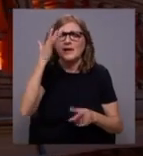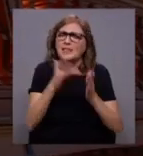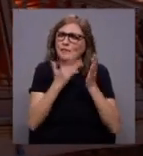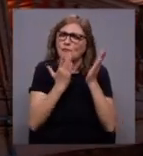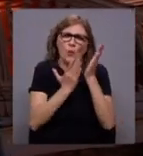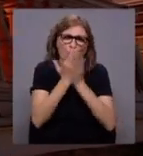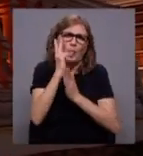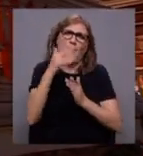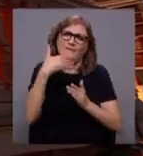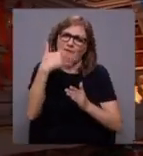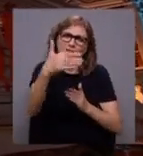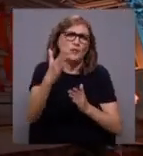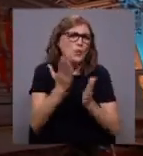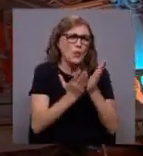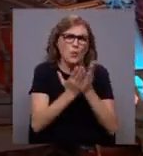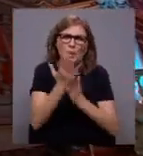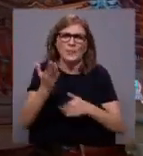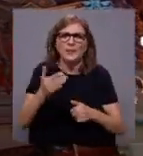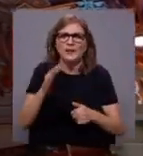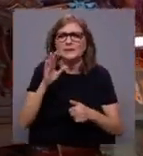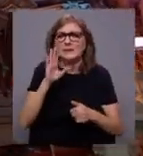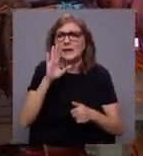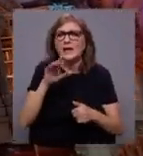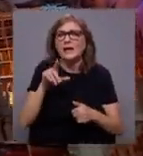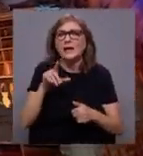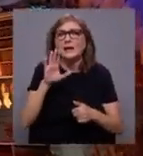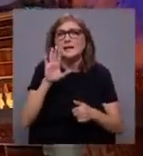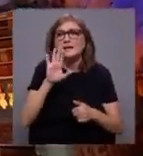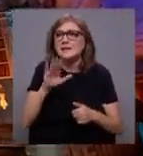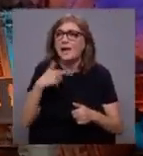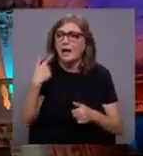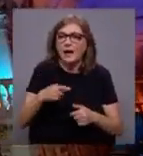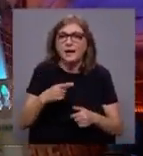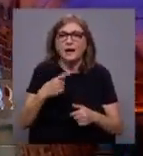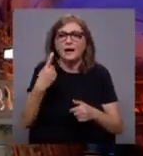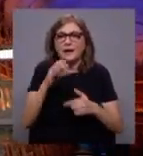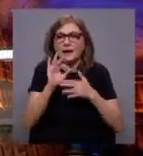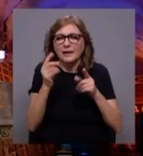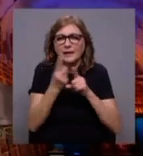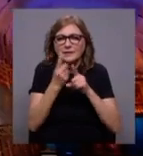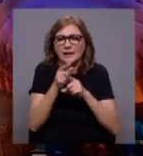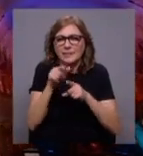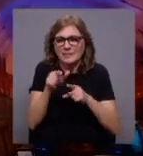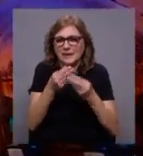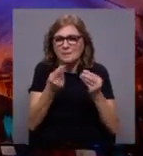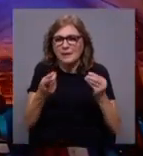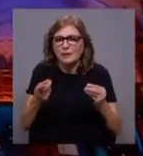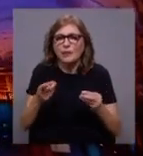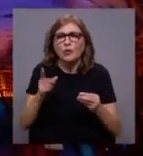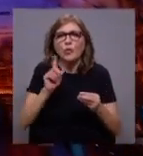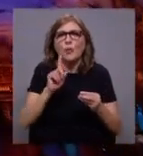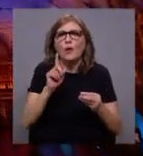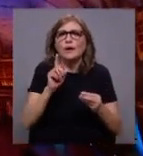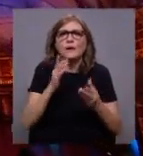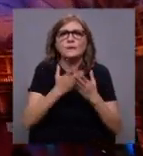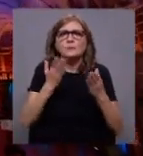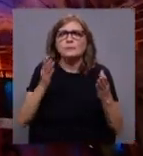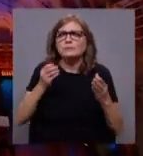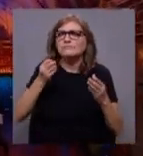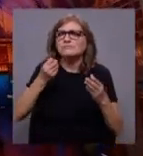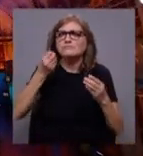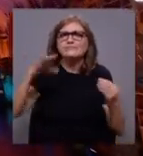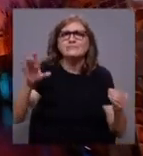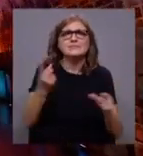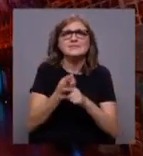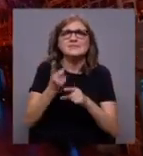enquanto existirem características desse objeto que não são realmente suplantadas ou que não